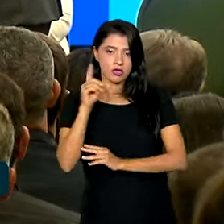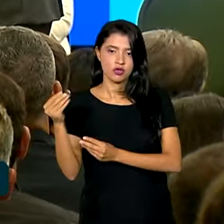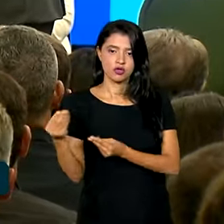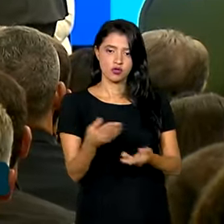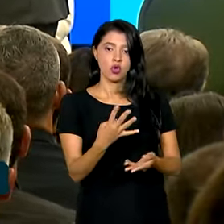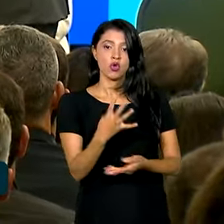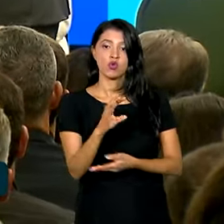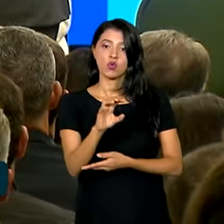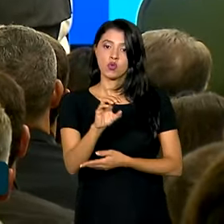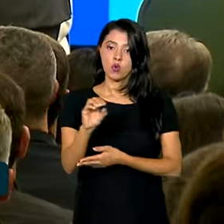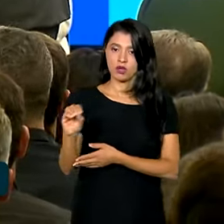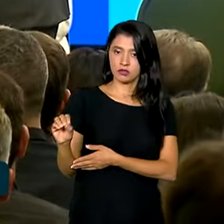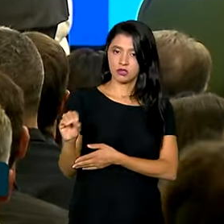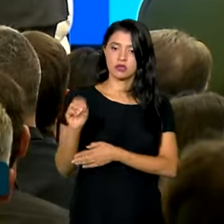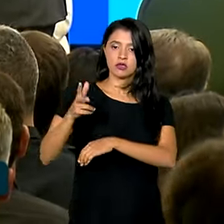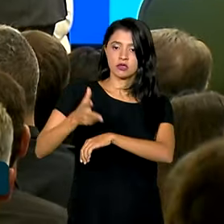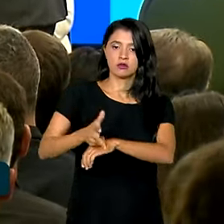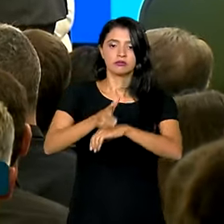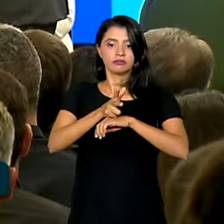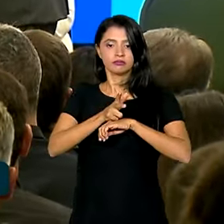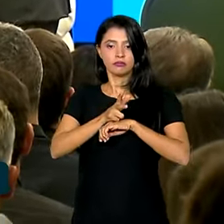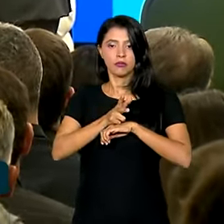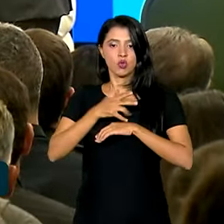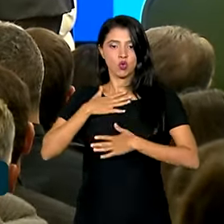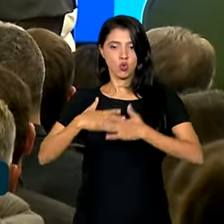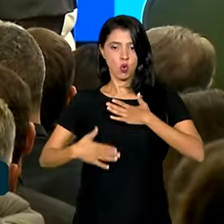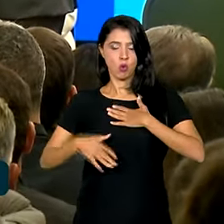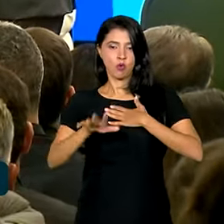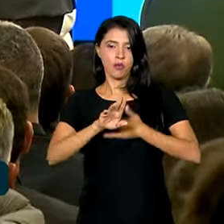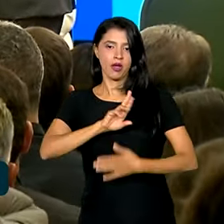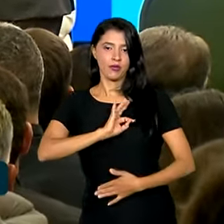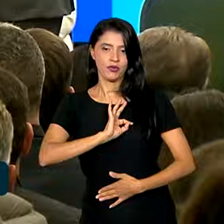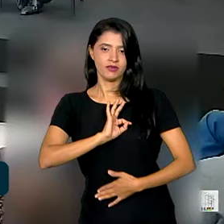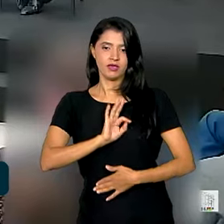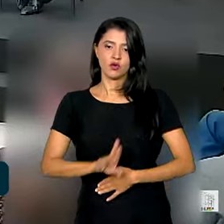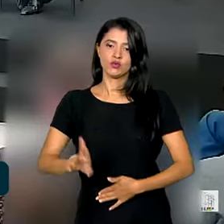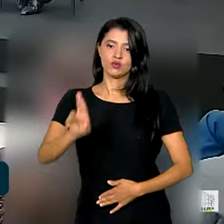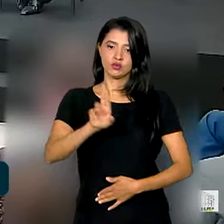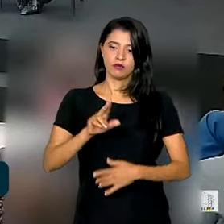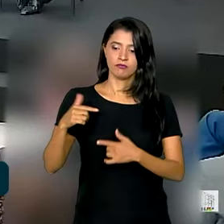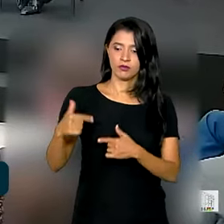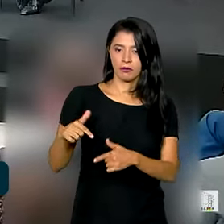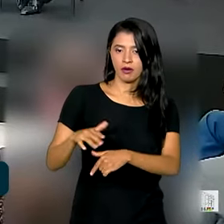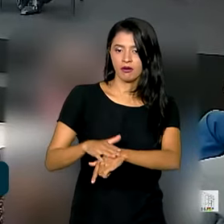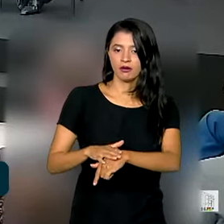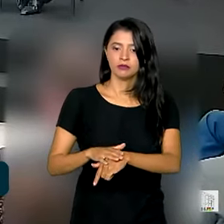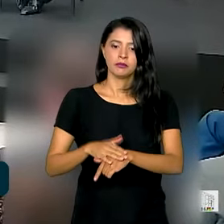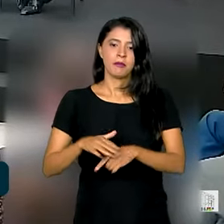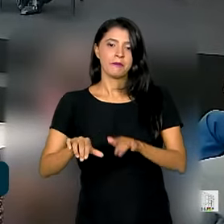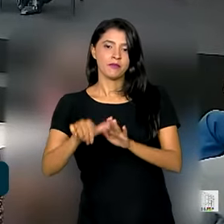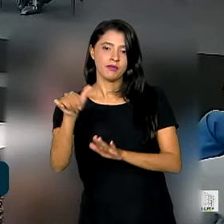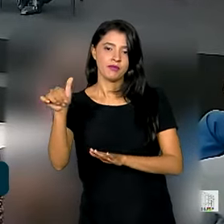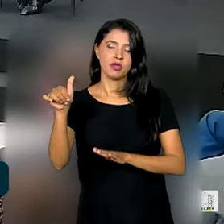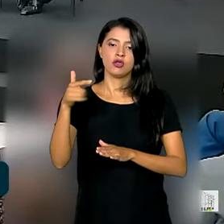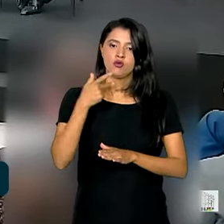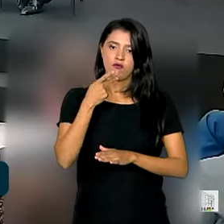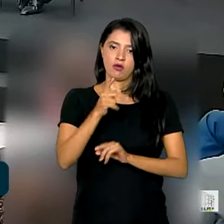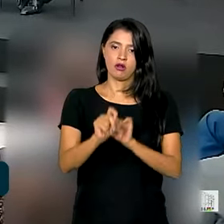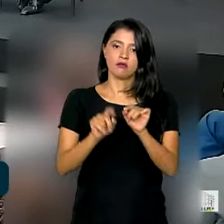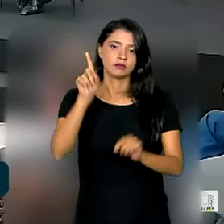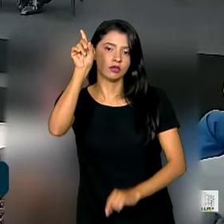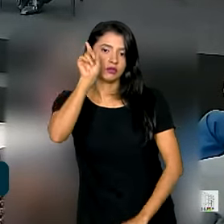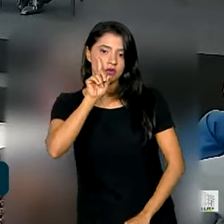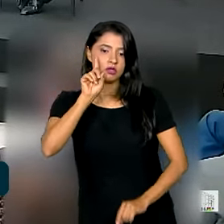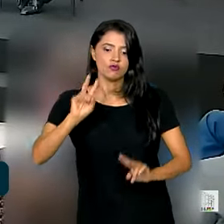câmeras corporais para uso de policiais em serviço. Primeiramente, gostaria de ressaltar que os Estados Unidos